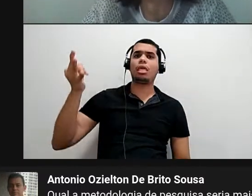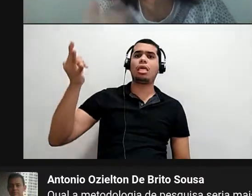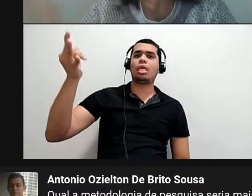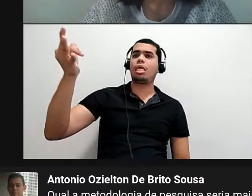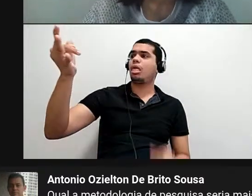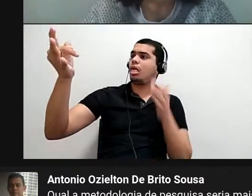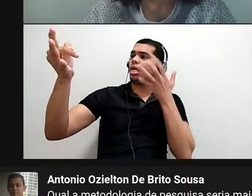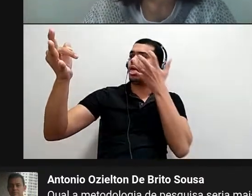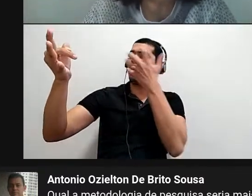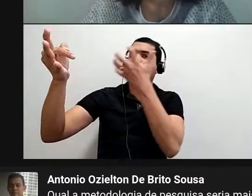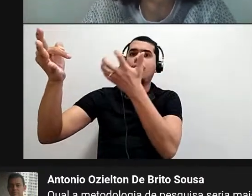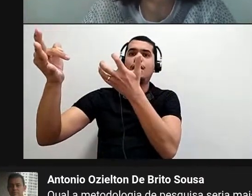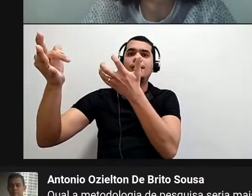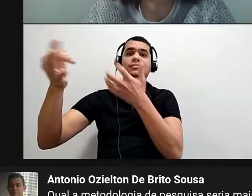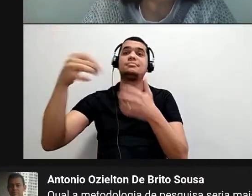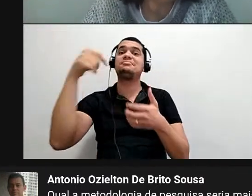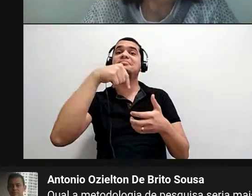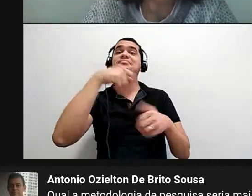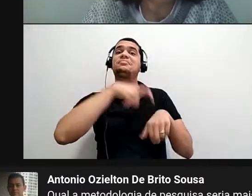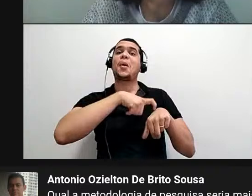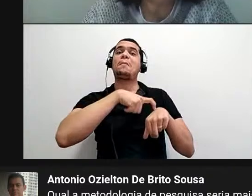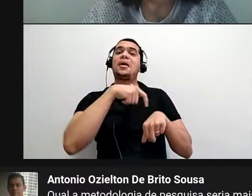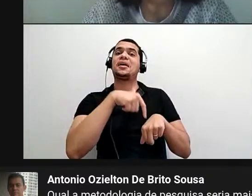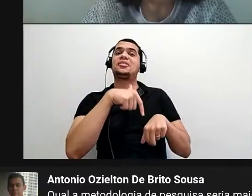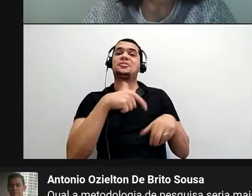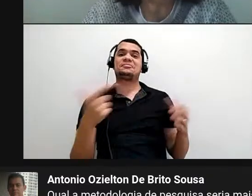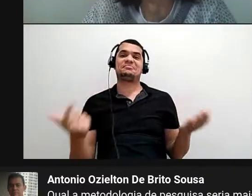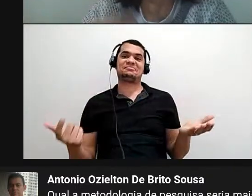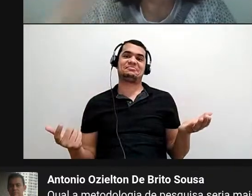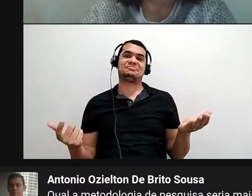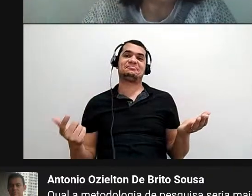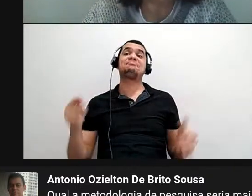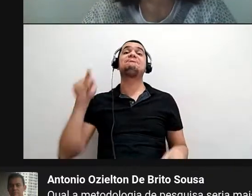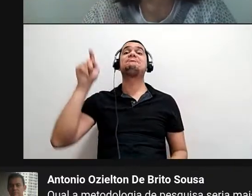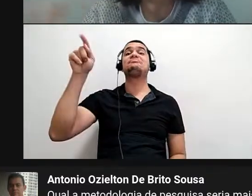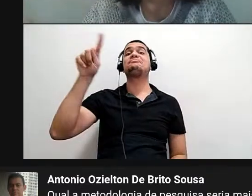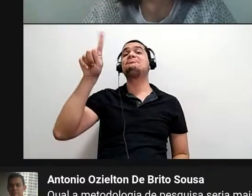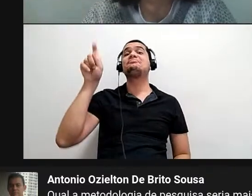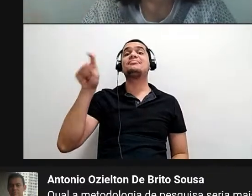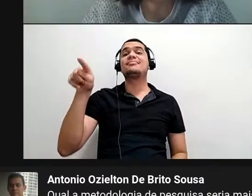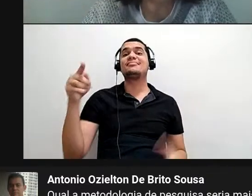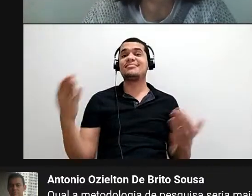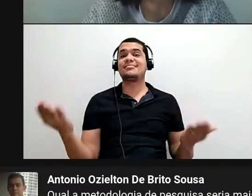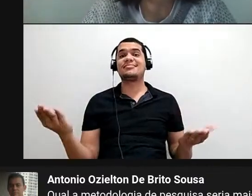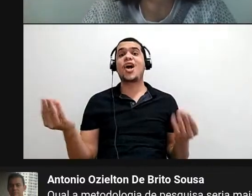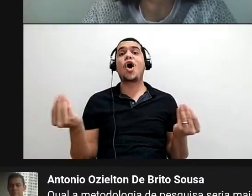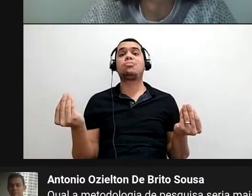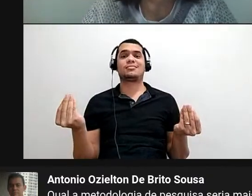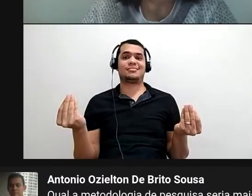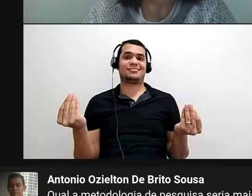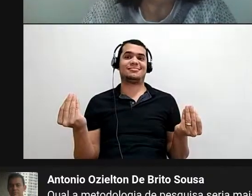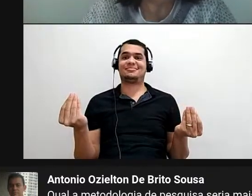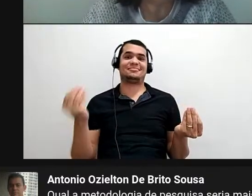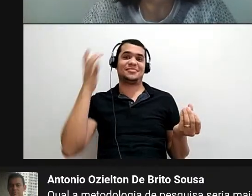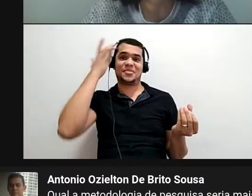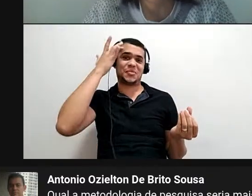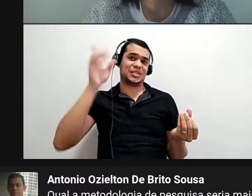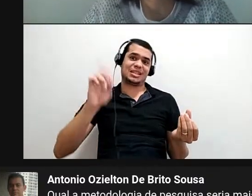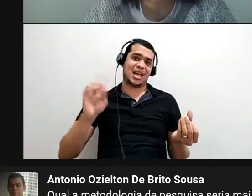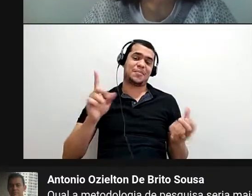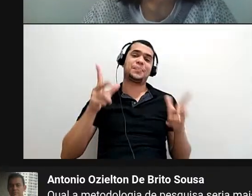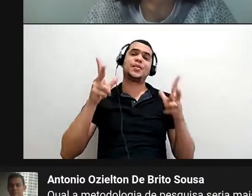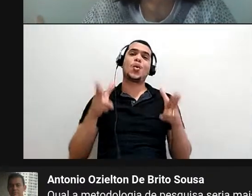De um futuro que a gente nem sabe o que que vai dar, se vai dar, a gente não sabe nada, né? Ou como